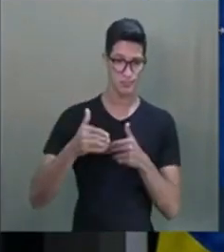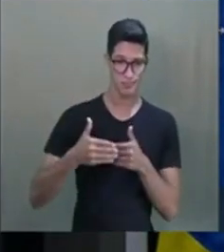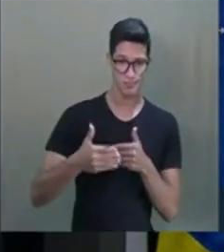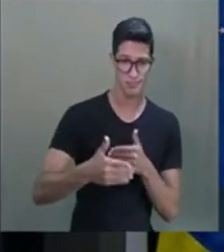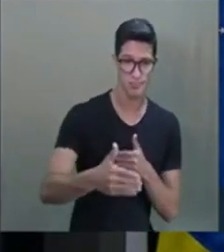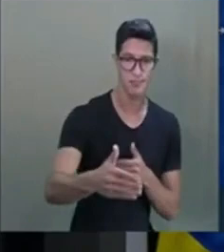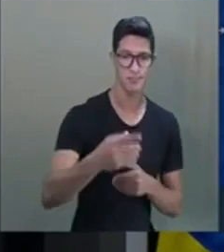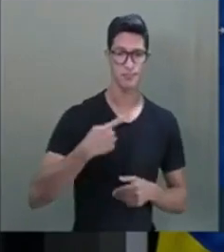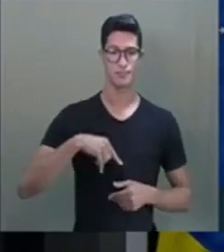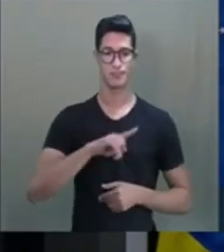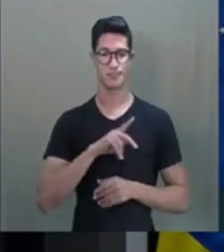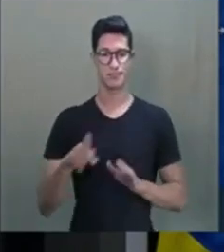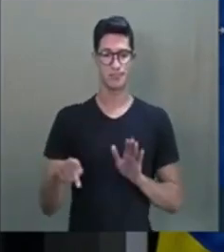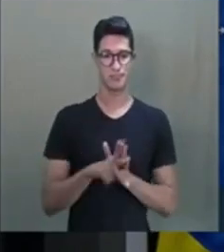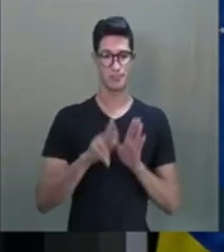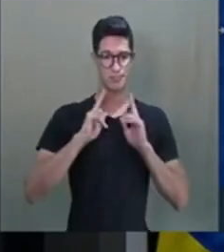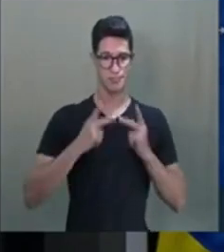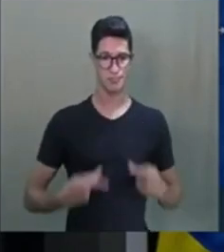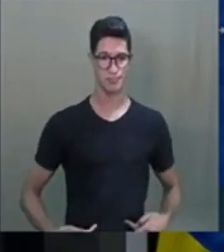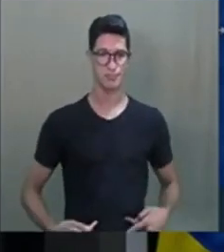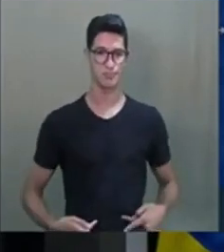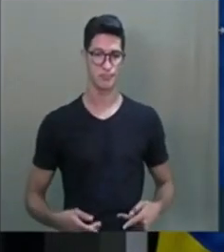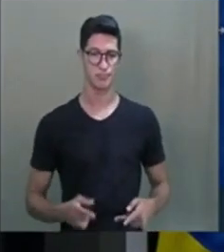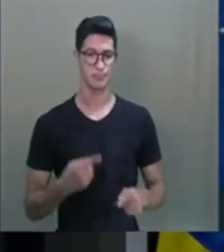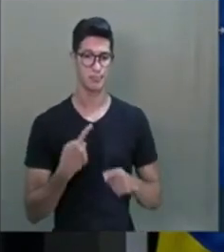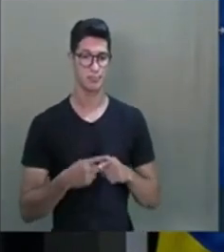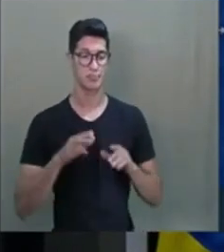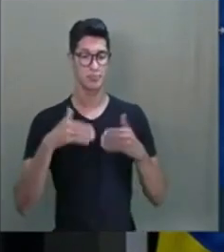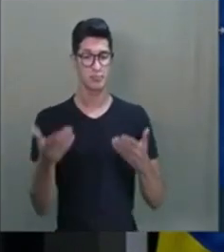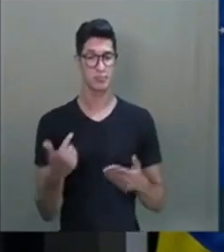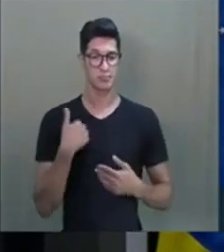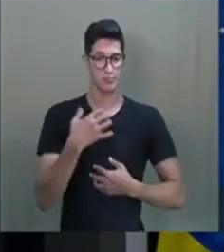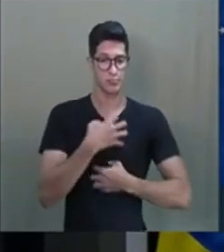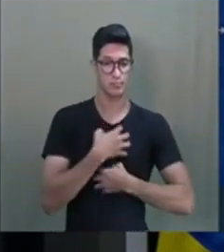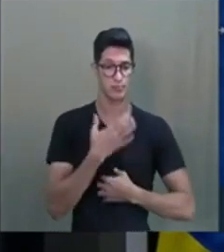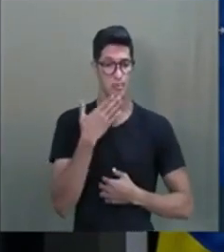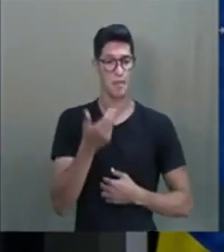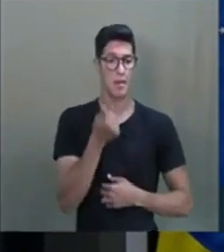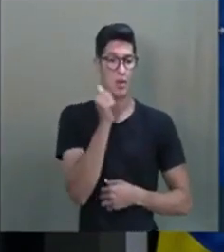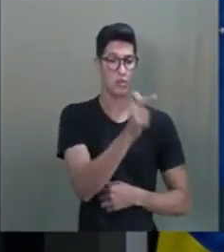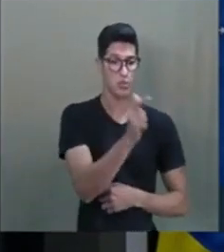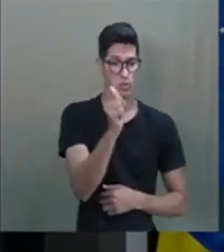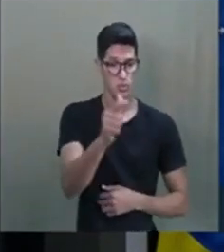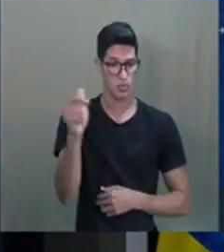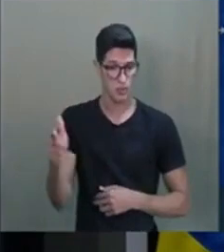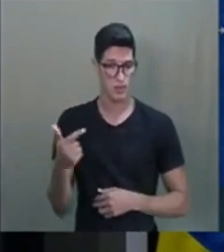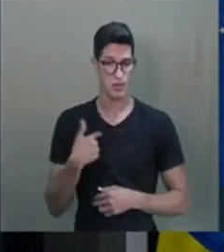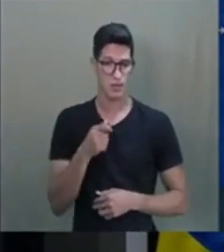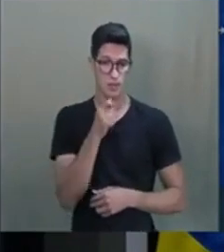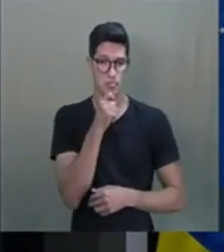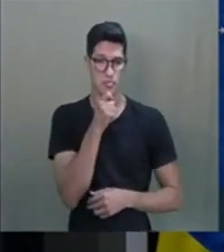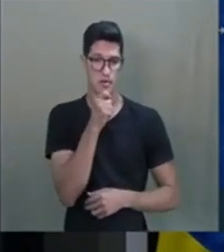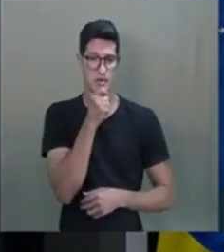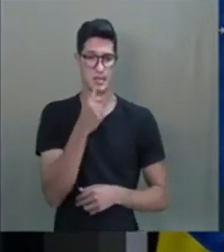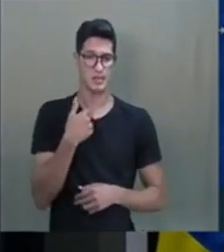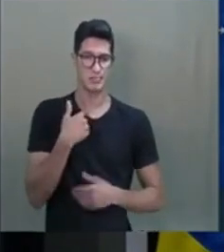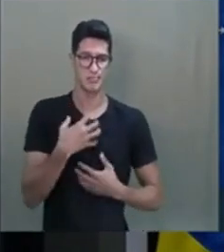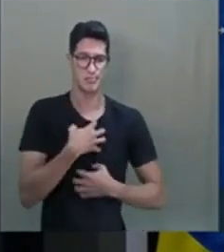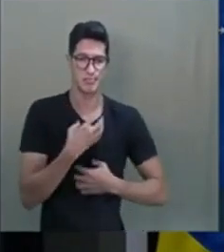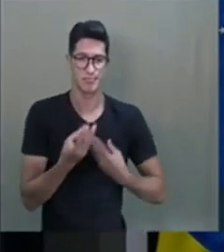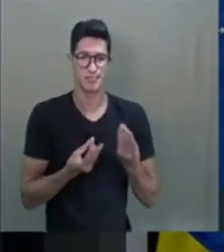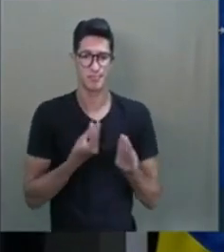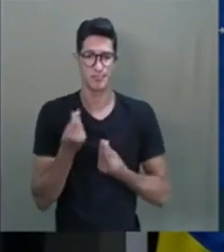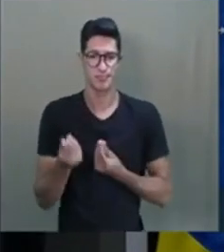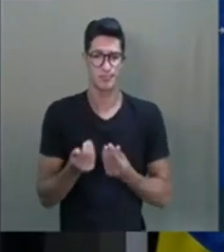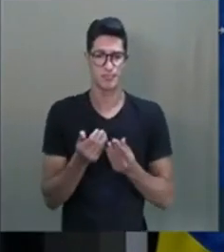da nossa própria humanidade. Porque, eu me sinto melhor do que o outro, eu ainda estou numa sensação de